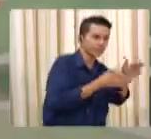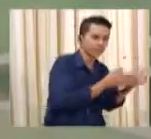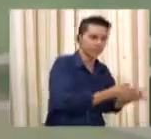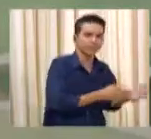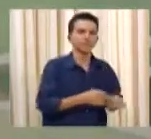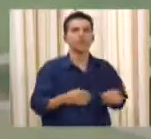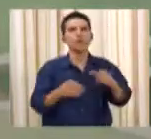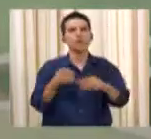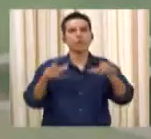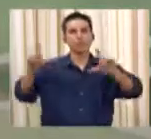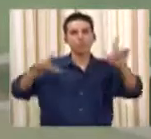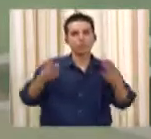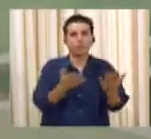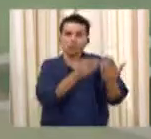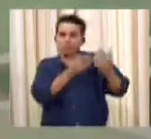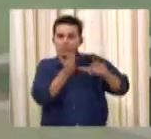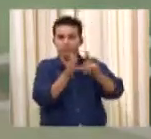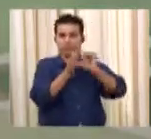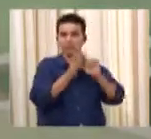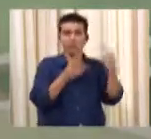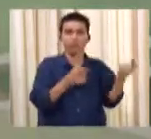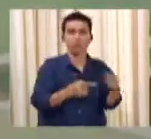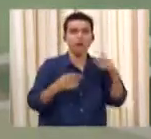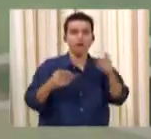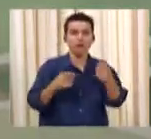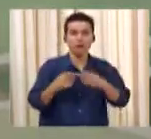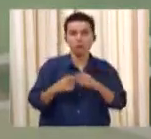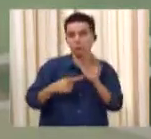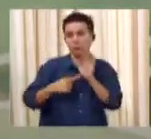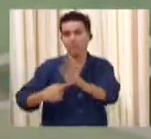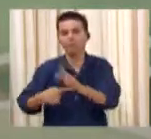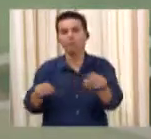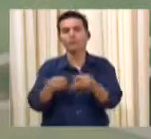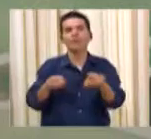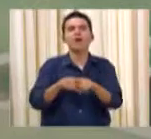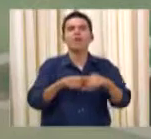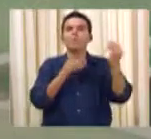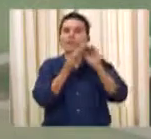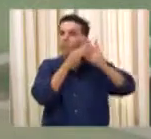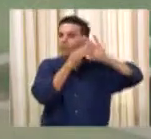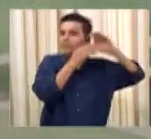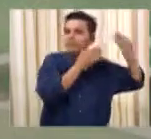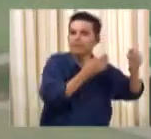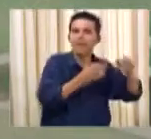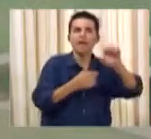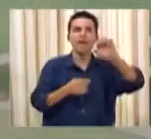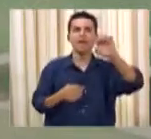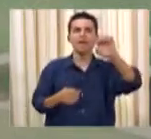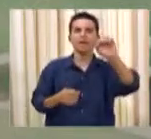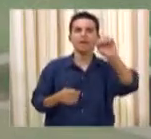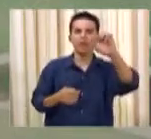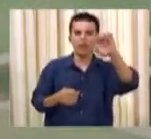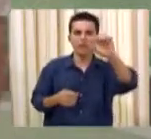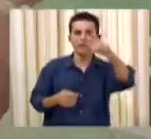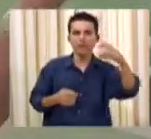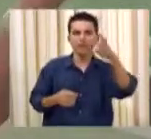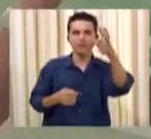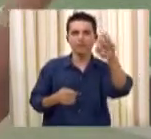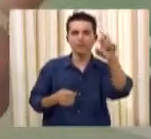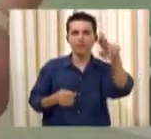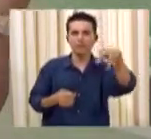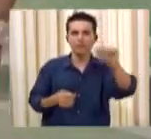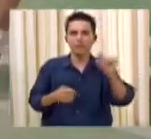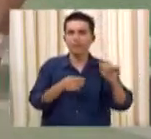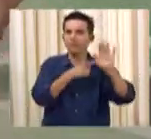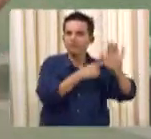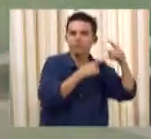explicou, ela até mostrou aqui a parte externa do implante coclear. E a gente tem uma imagem que eu gostaria